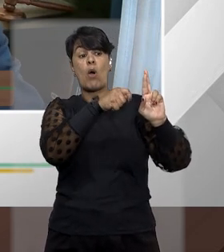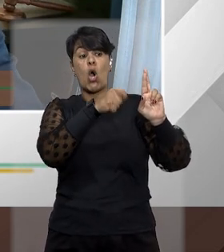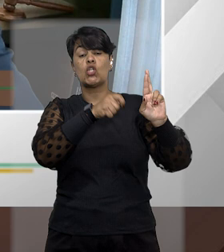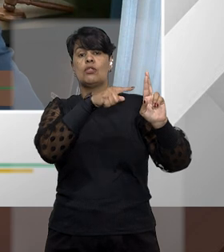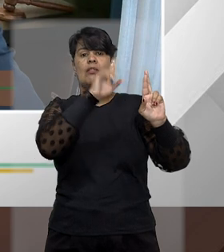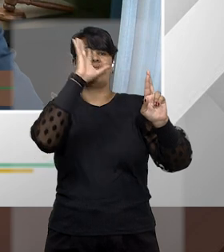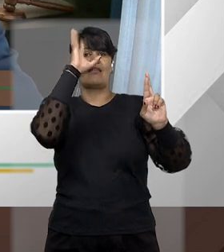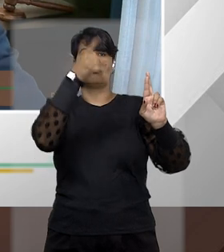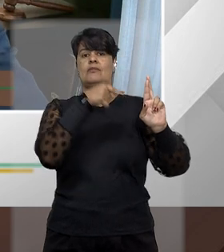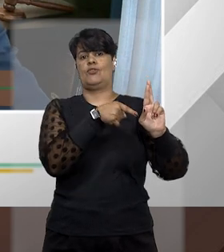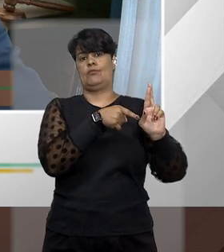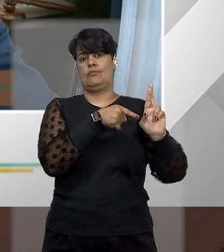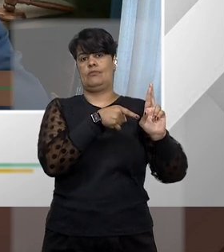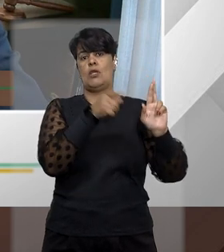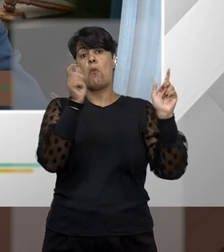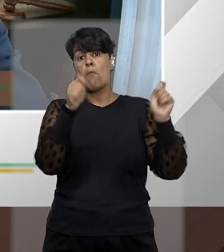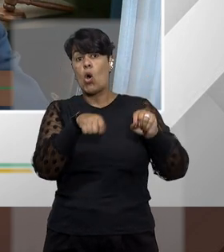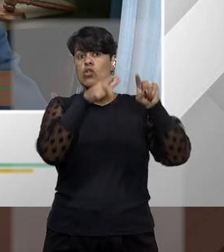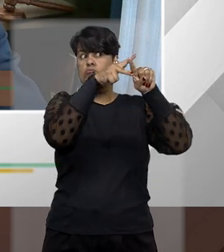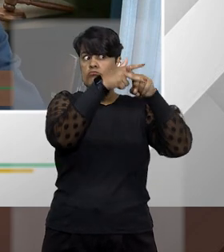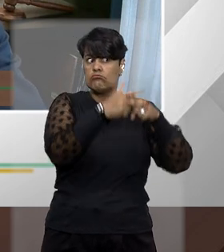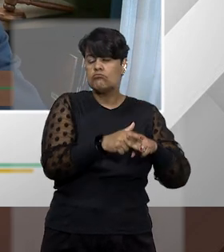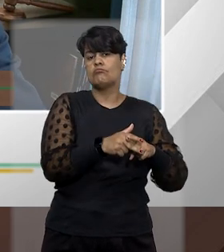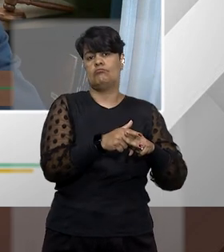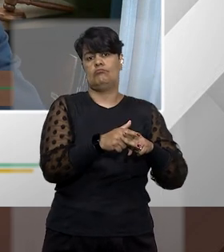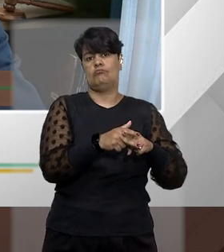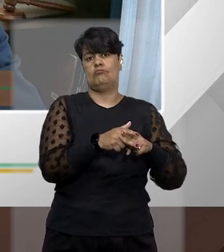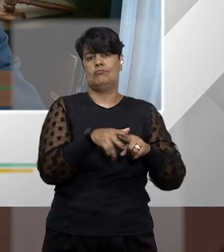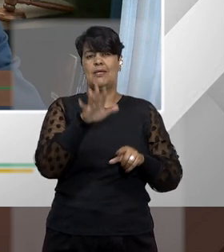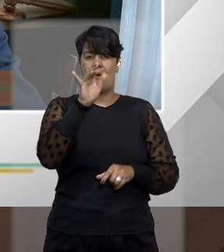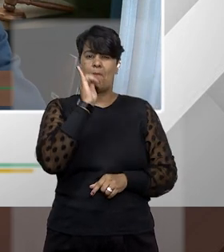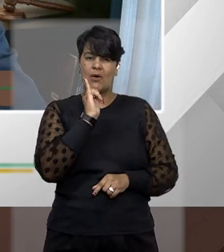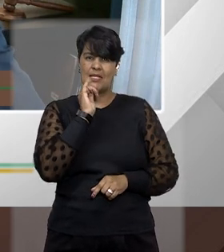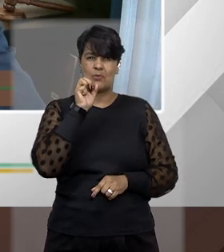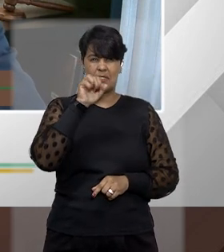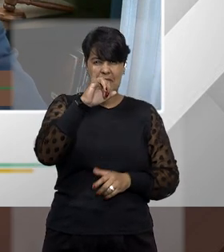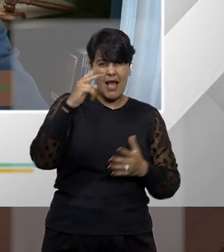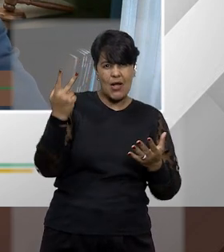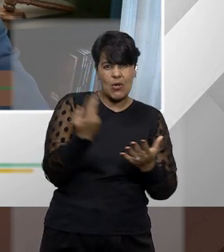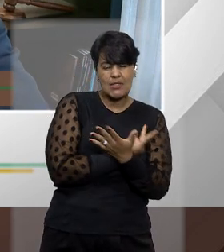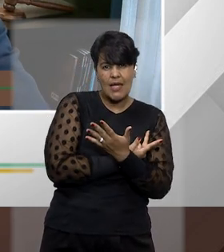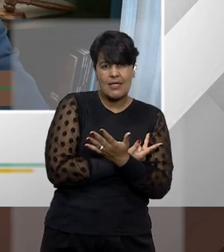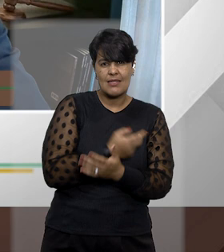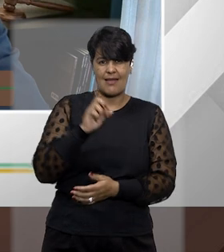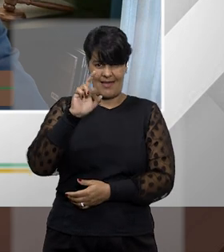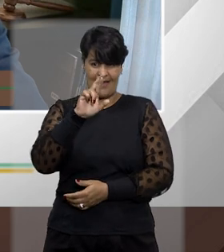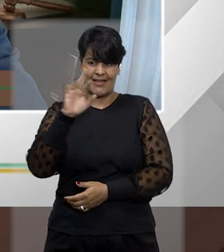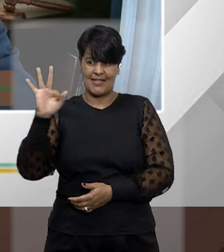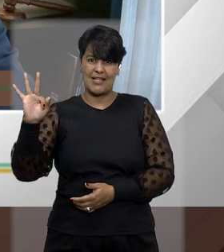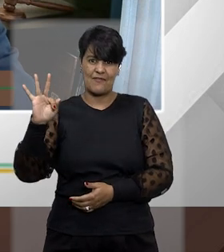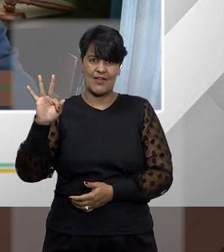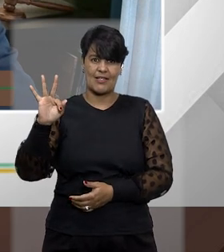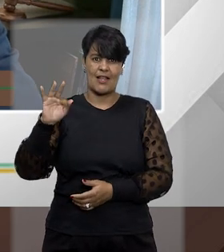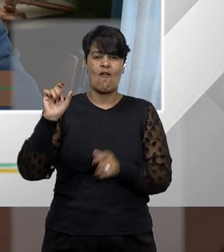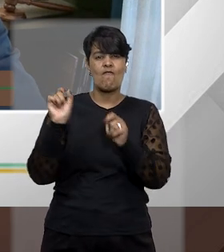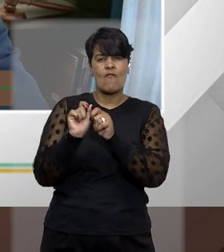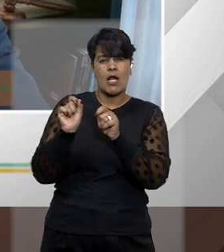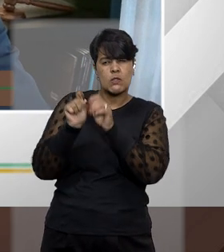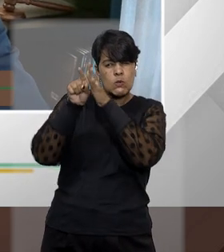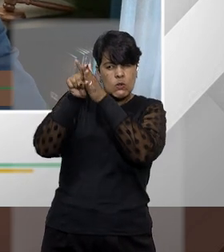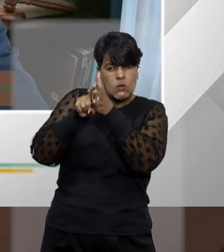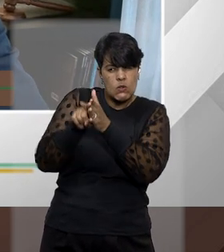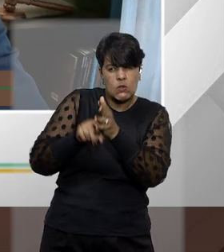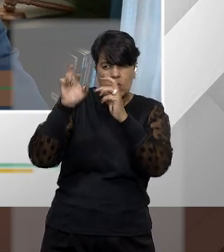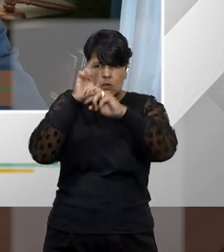é ele tem poder de decisão. Um exemplo, nessa questão aí de uma autuação fiscal, quem faz a autuação é o auditor.